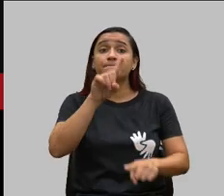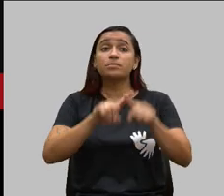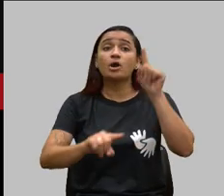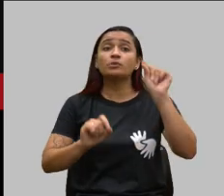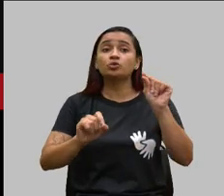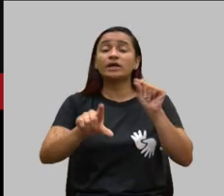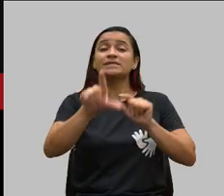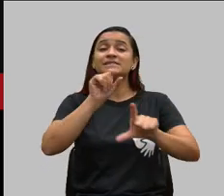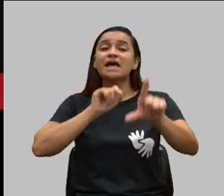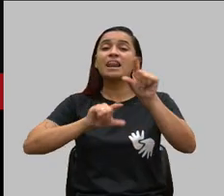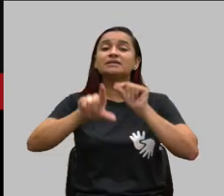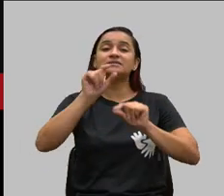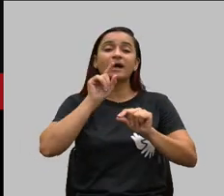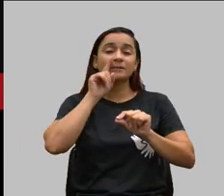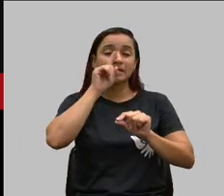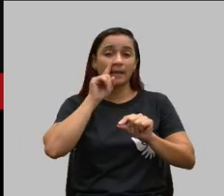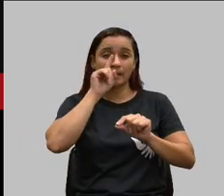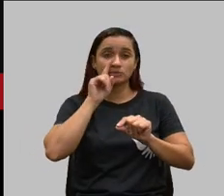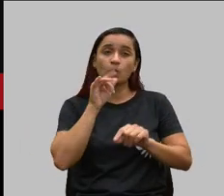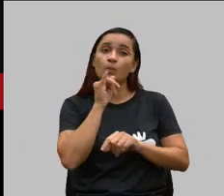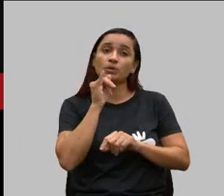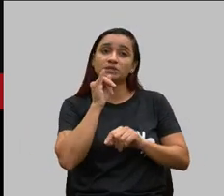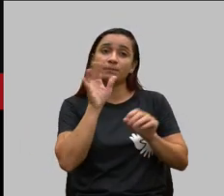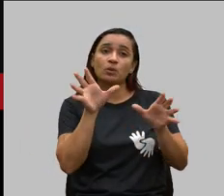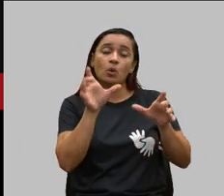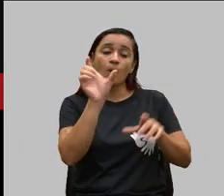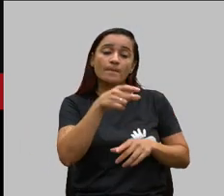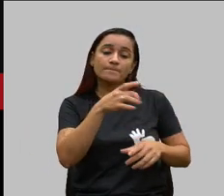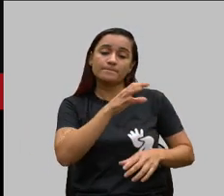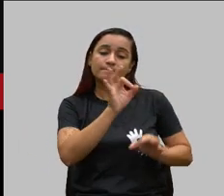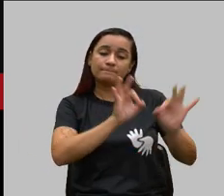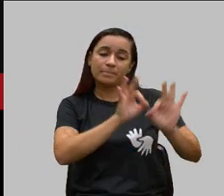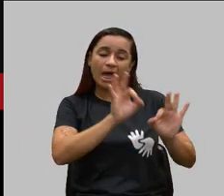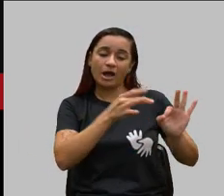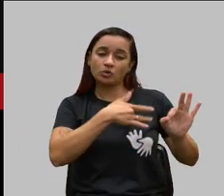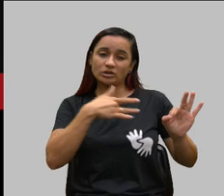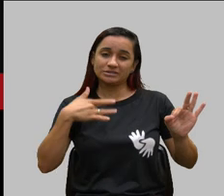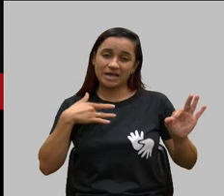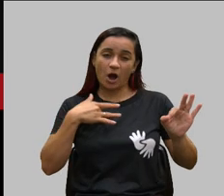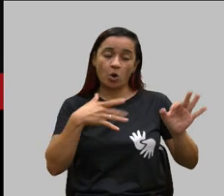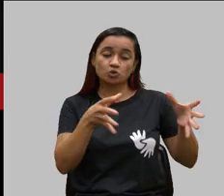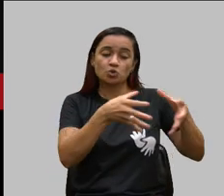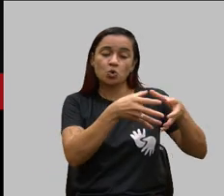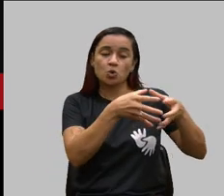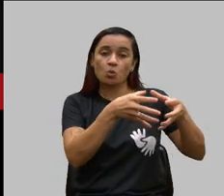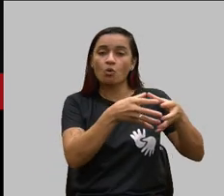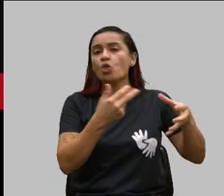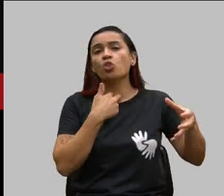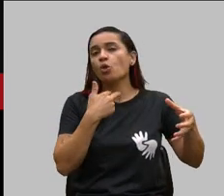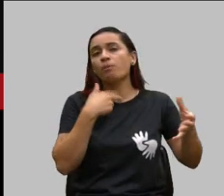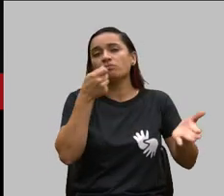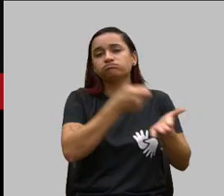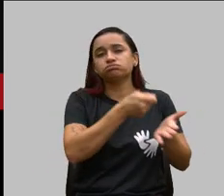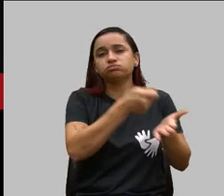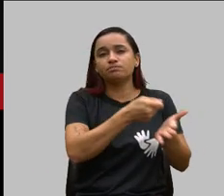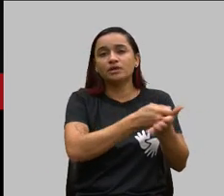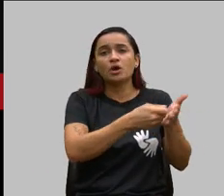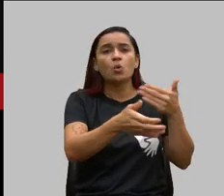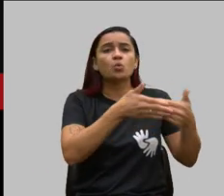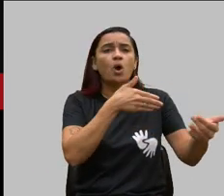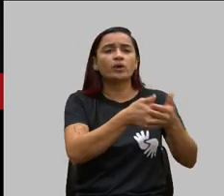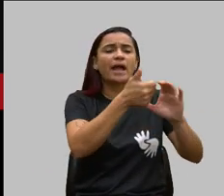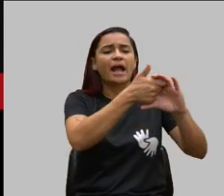também nos planos coletivos dizendo que eu não posso exigir qualquer outra coisa no plano coletivo